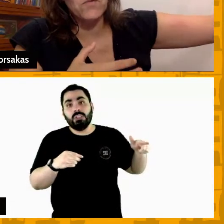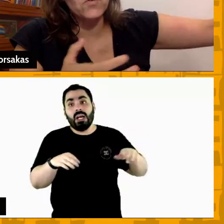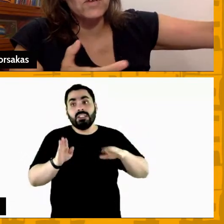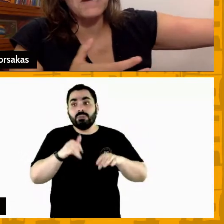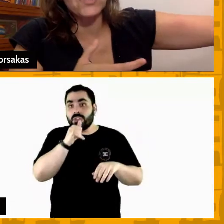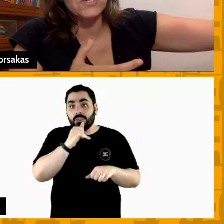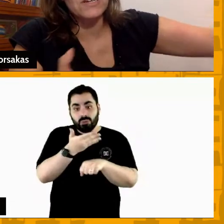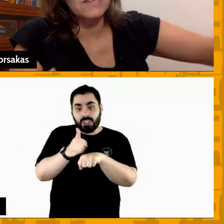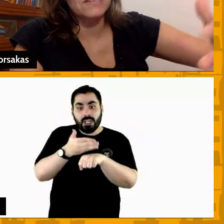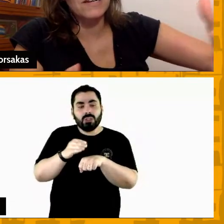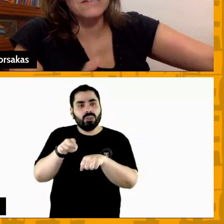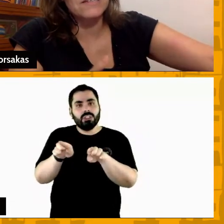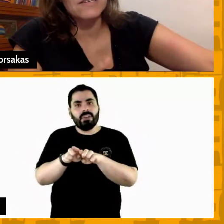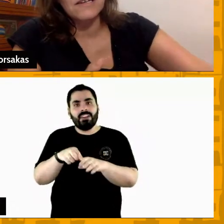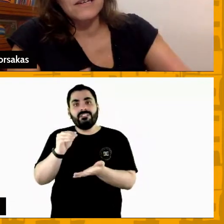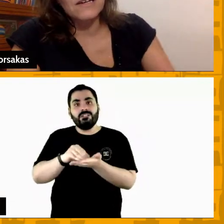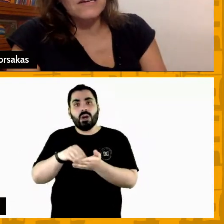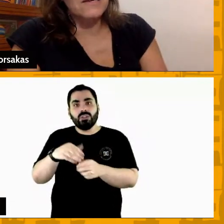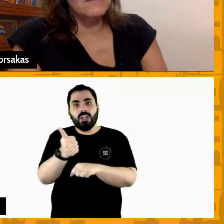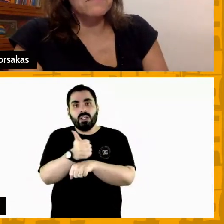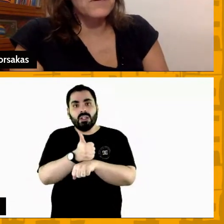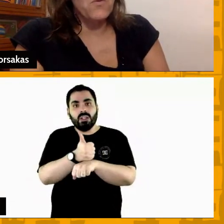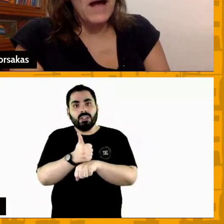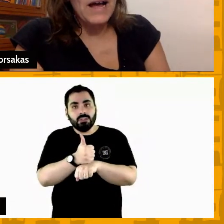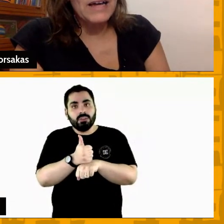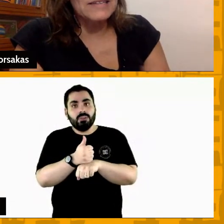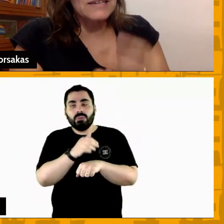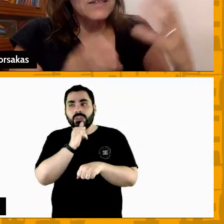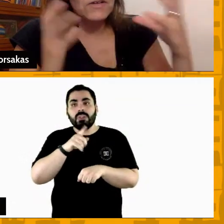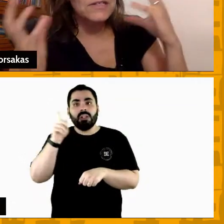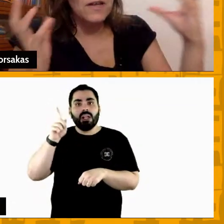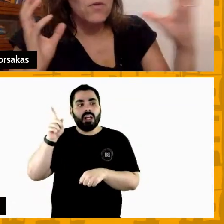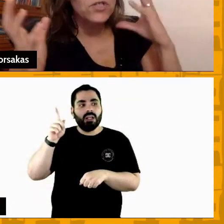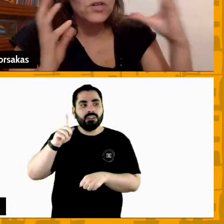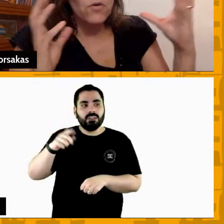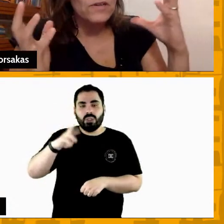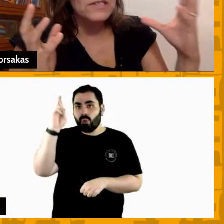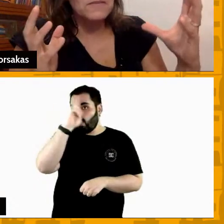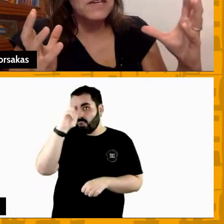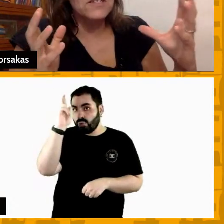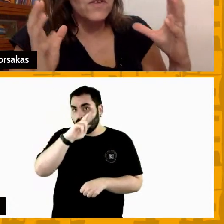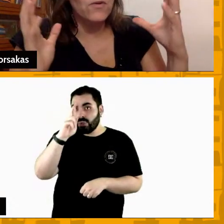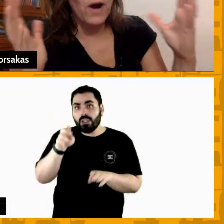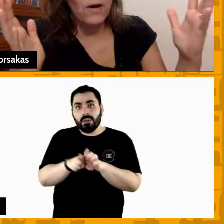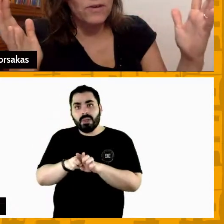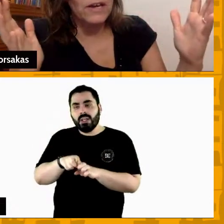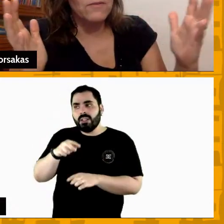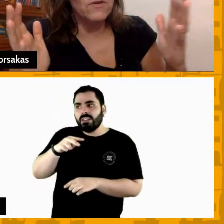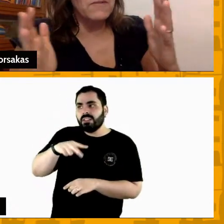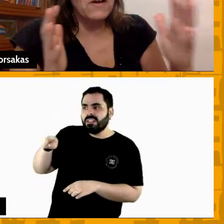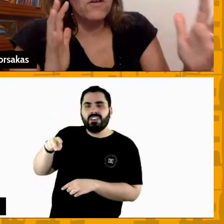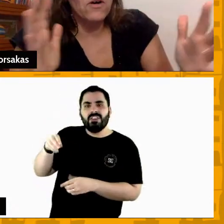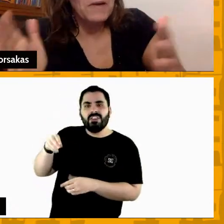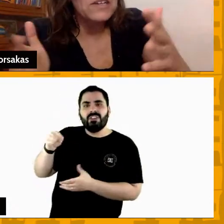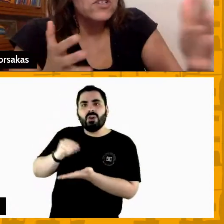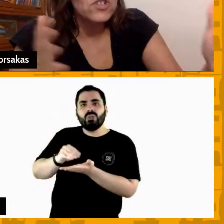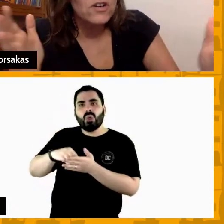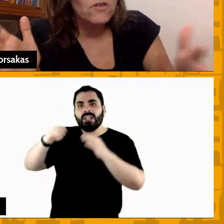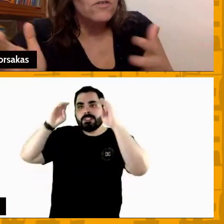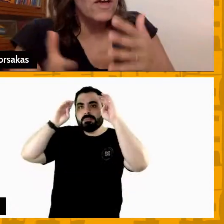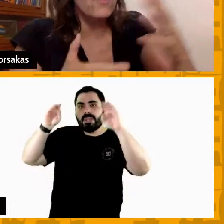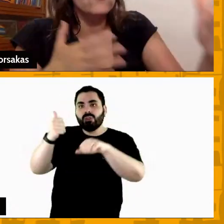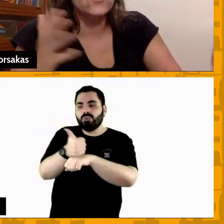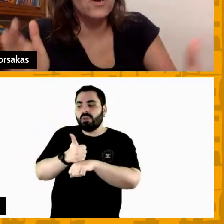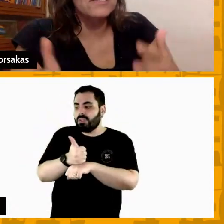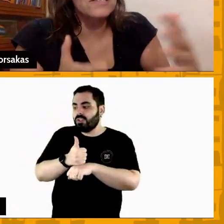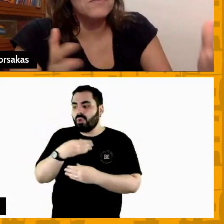de vôlei famoso que batia nas atletas em quadra tem um monte de coisas também que a gente fala uau como é que